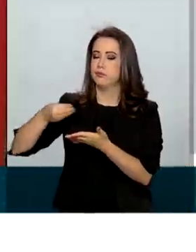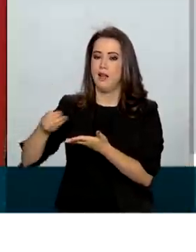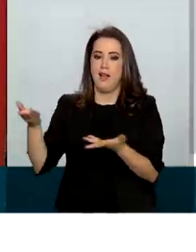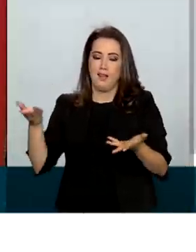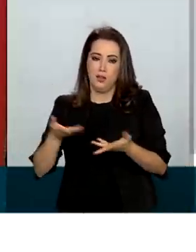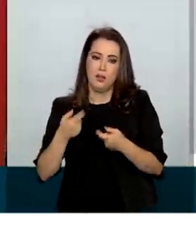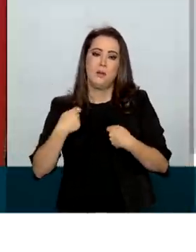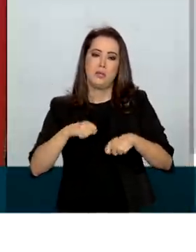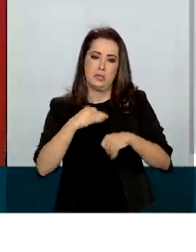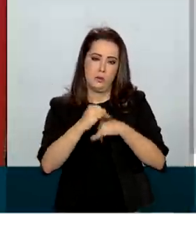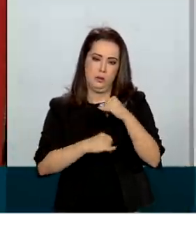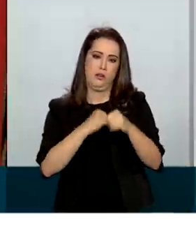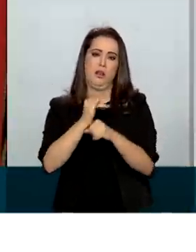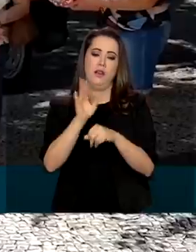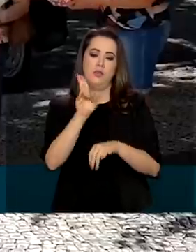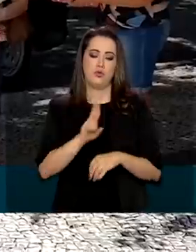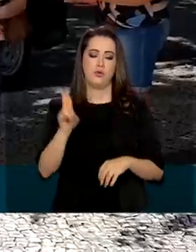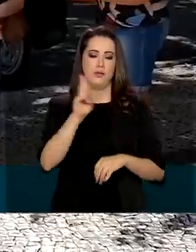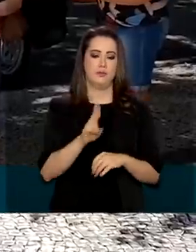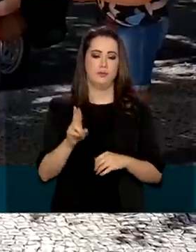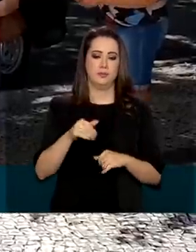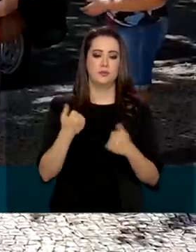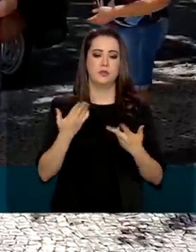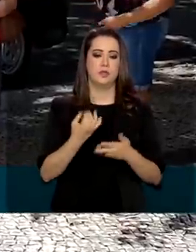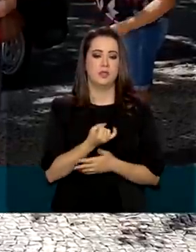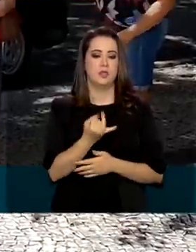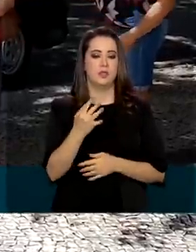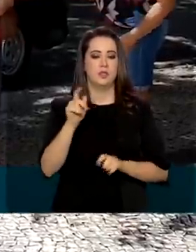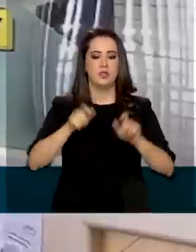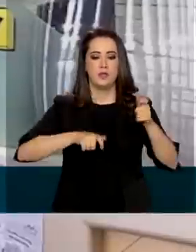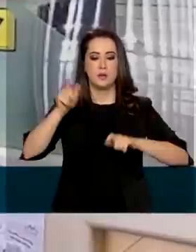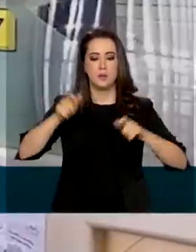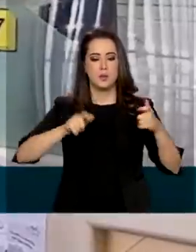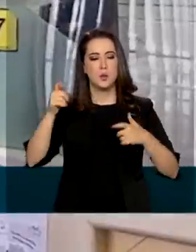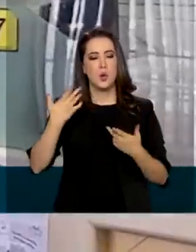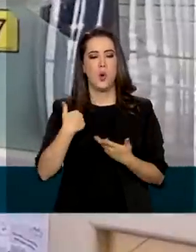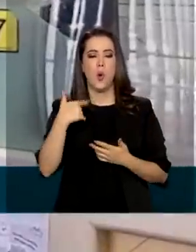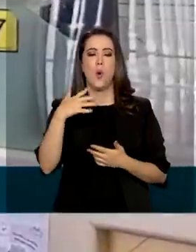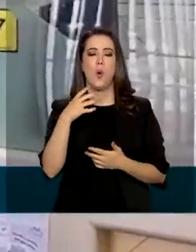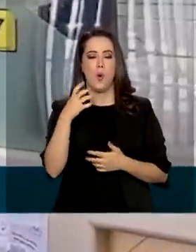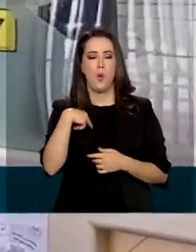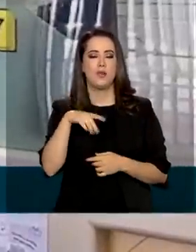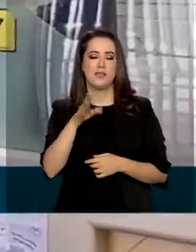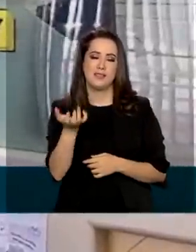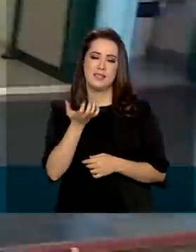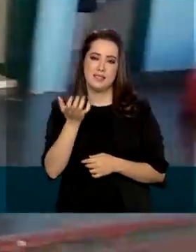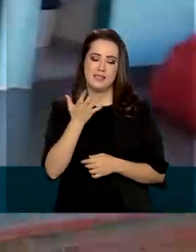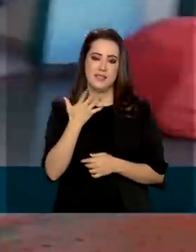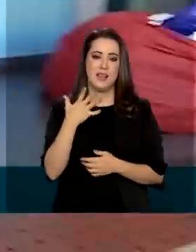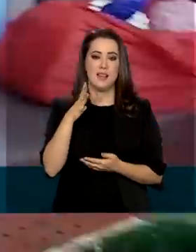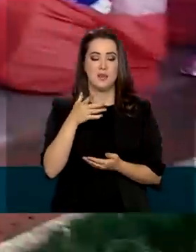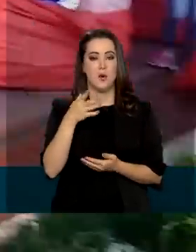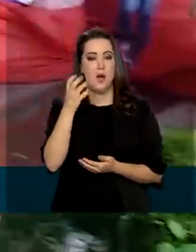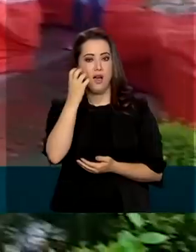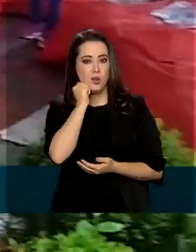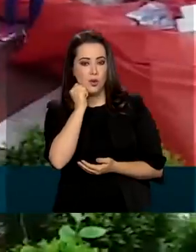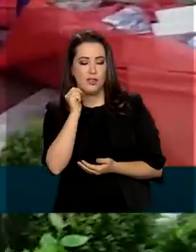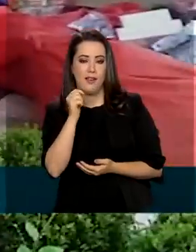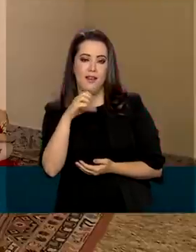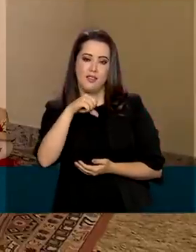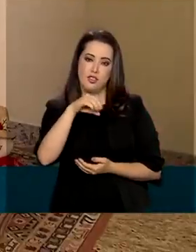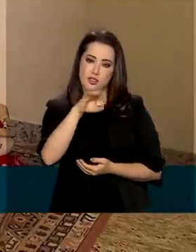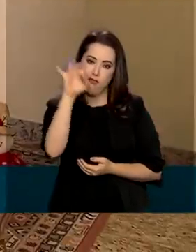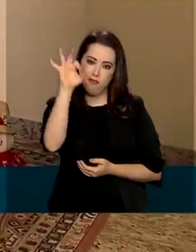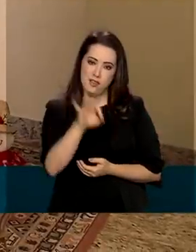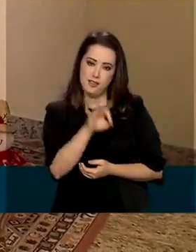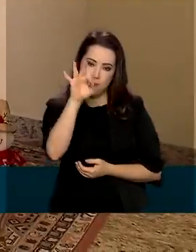foram encaminhadas por meio eletrônico. E milhares de padrinhos e madrinhas adotaram mais de 90% delas.